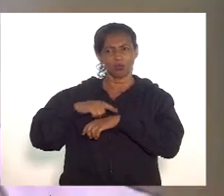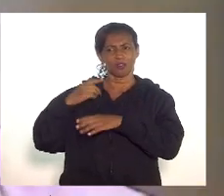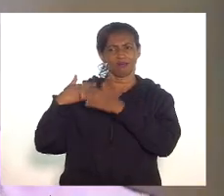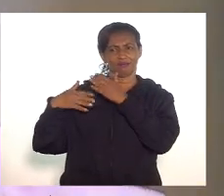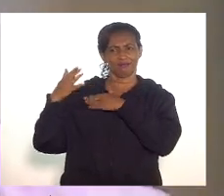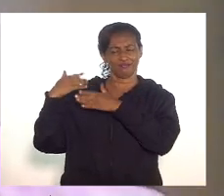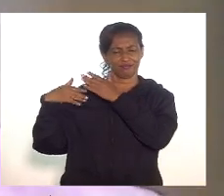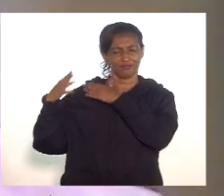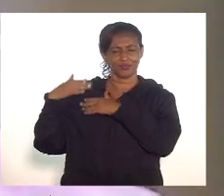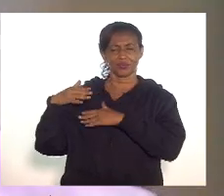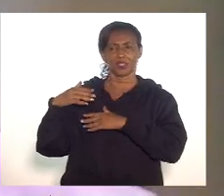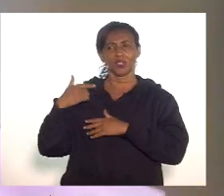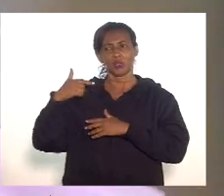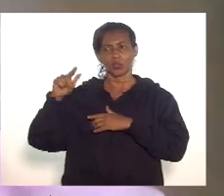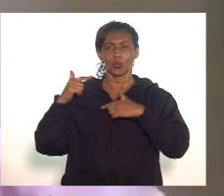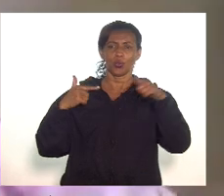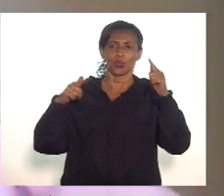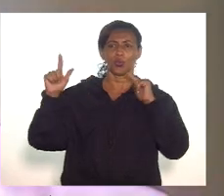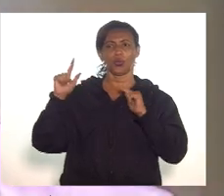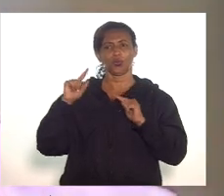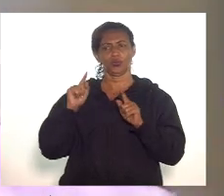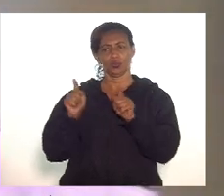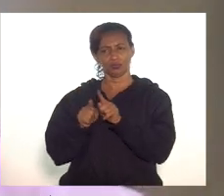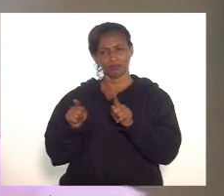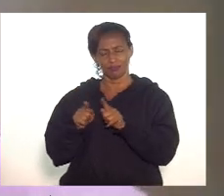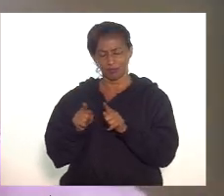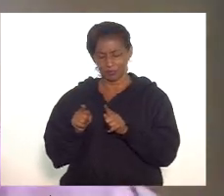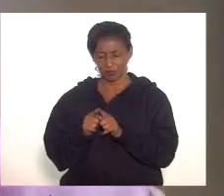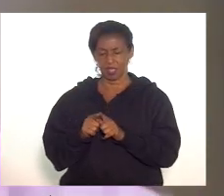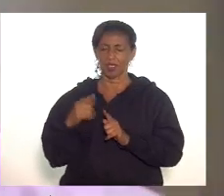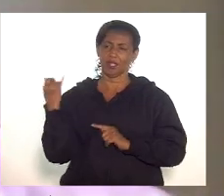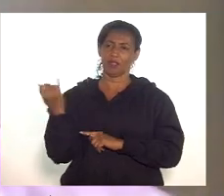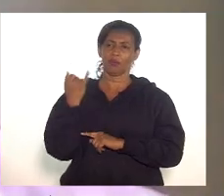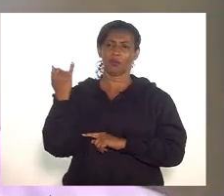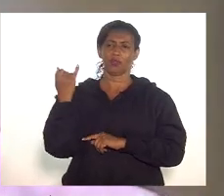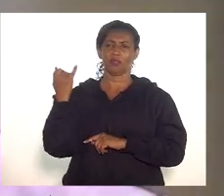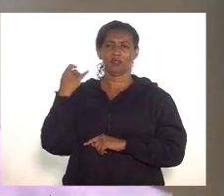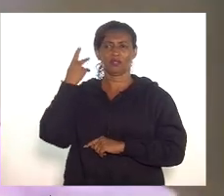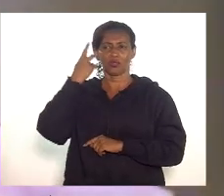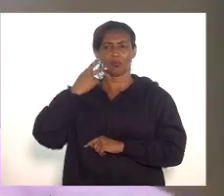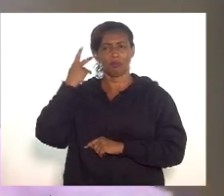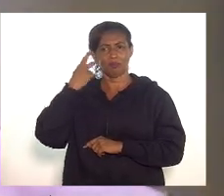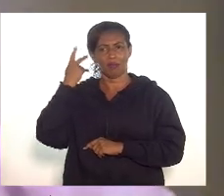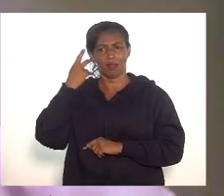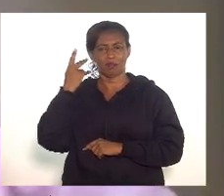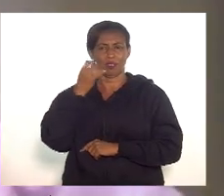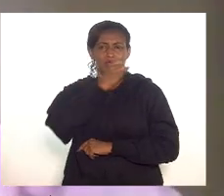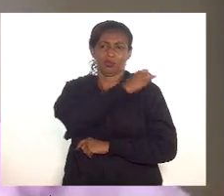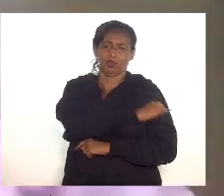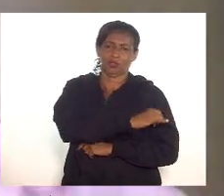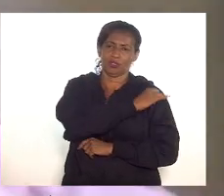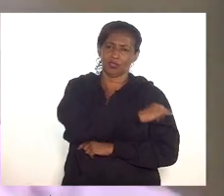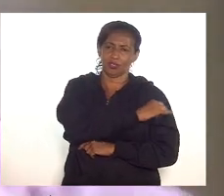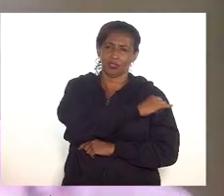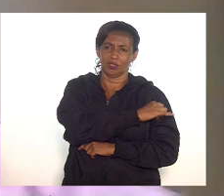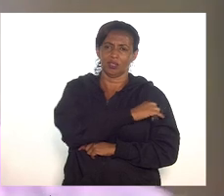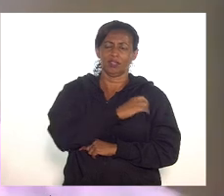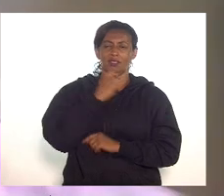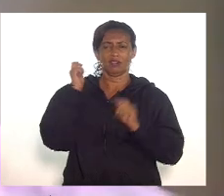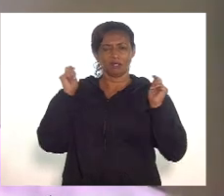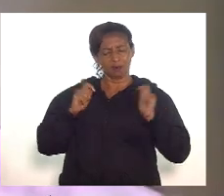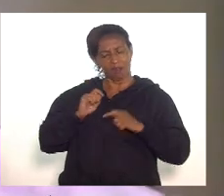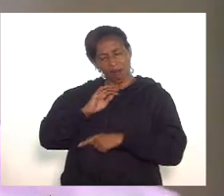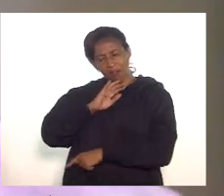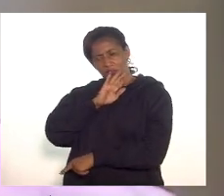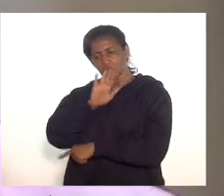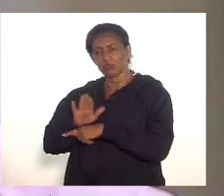casos, é muito importante que o Estado brasileiro, o Parlamento aí incluído, adote todos os mecanismos que estão à sua